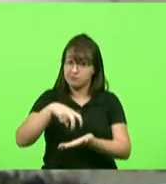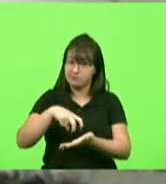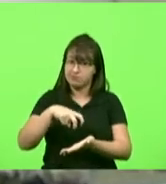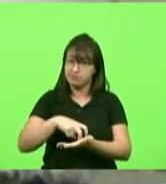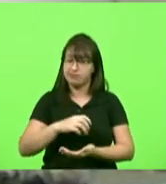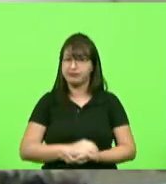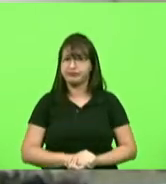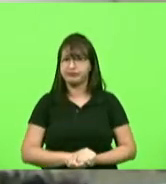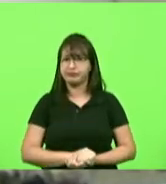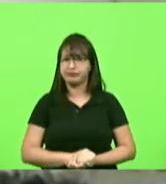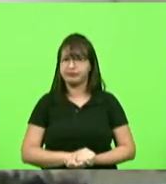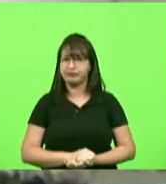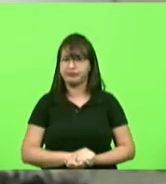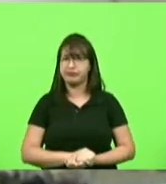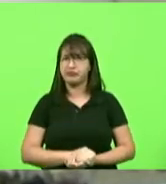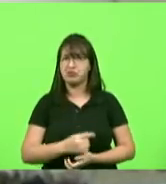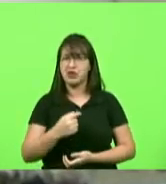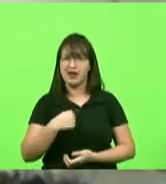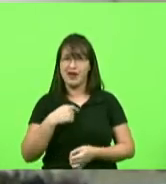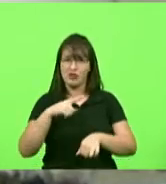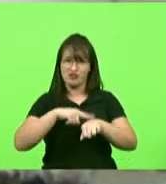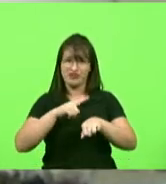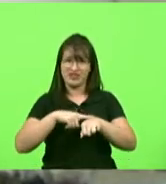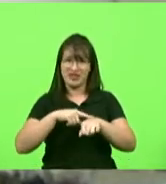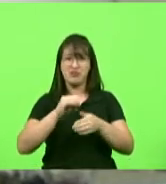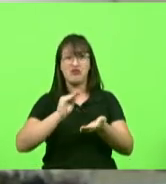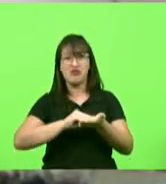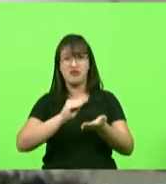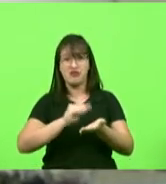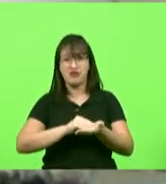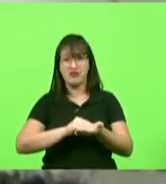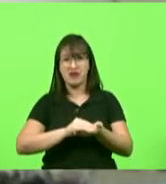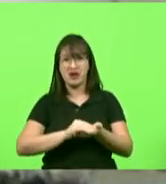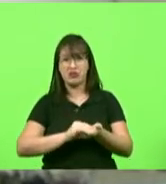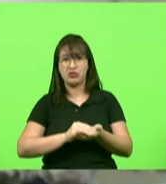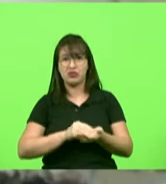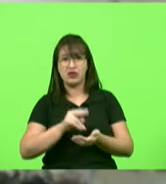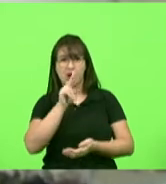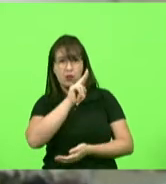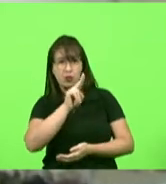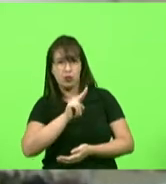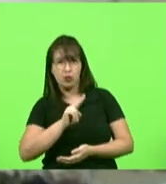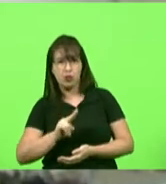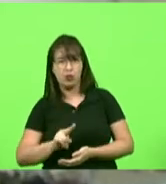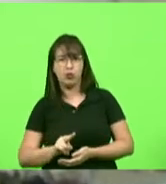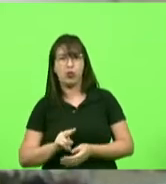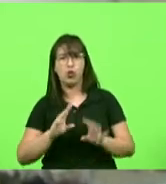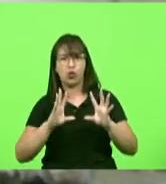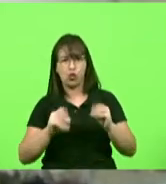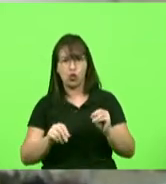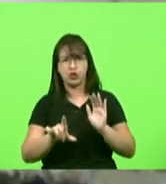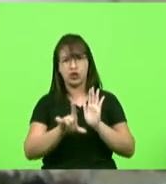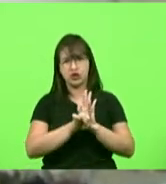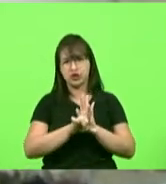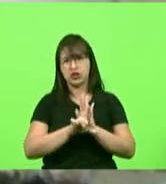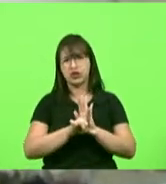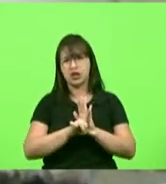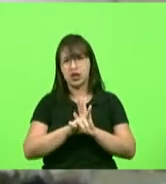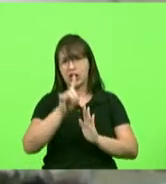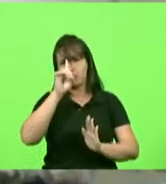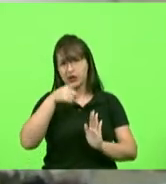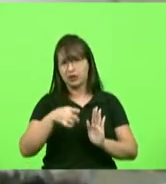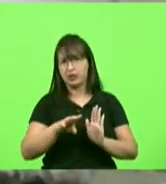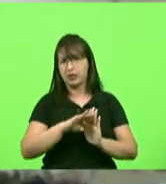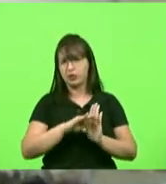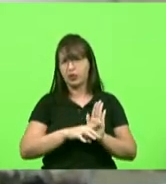nesses 10 minutos para me citar uma a uma mas eu quero destacar que até o dia 5 de